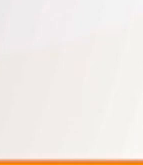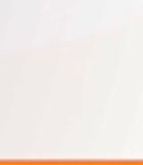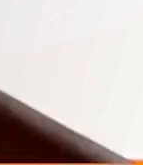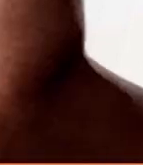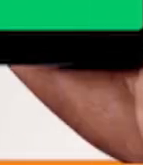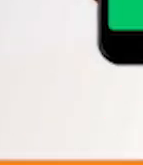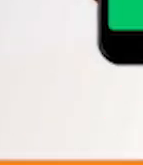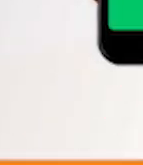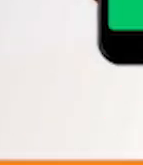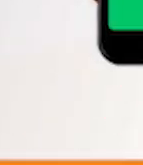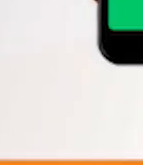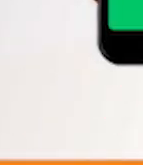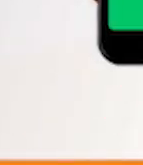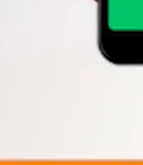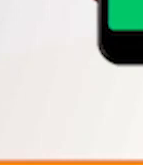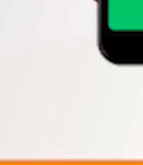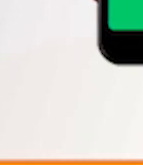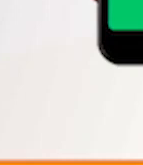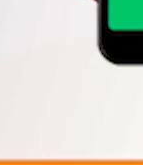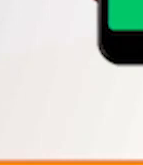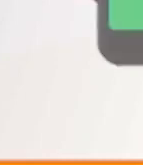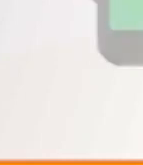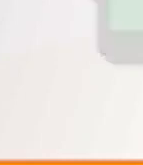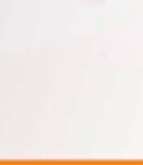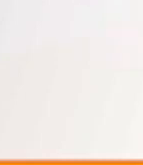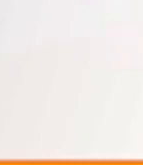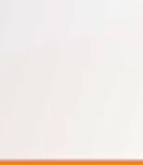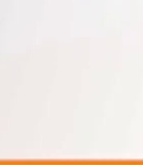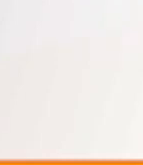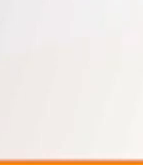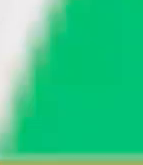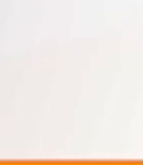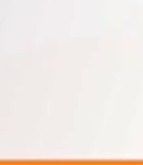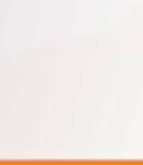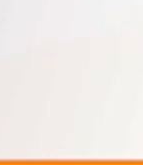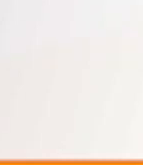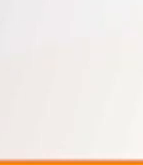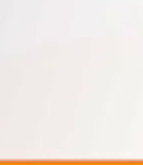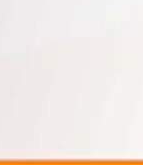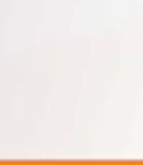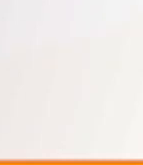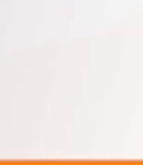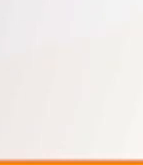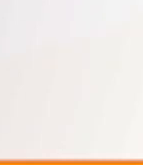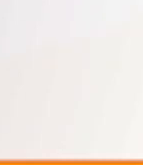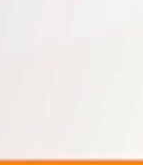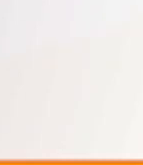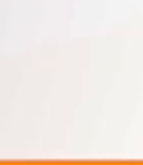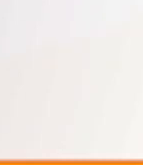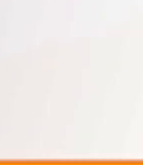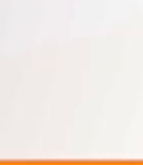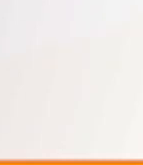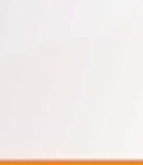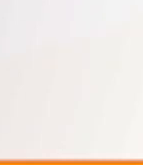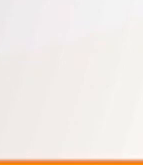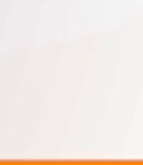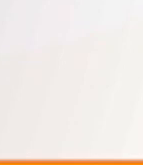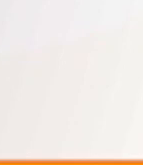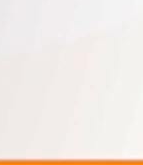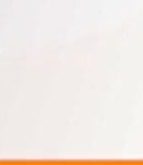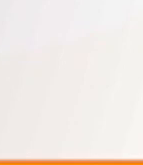possível contribuir pelo PicPay. Se você ainda não tem no seu dispositivo, baixe o aplicativo,